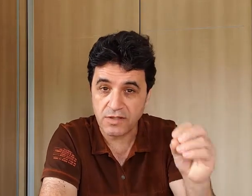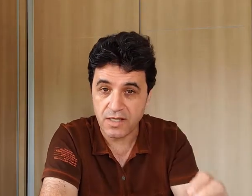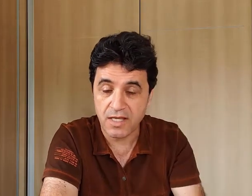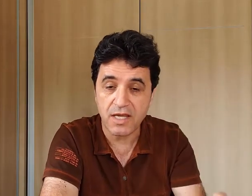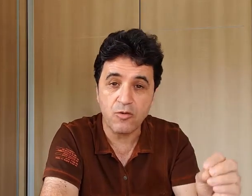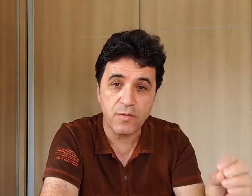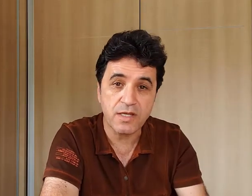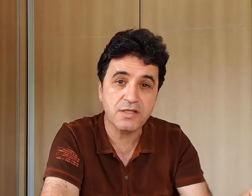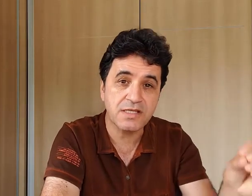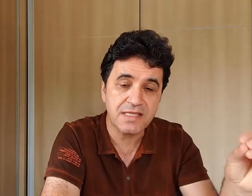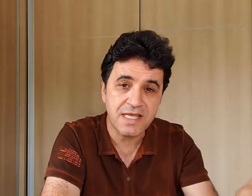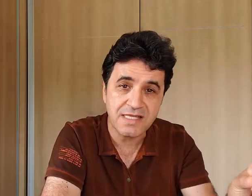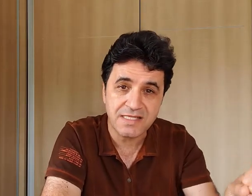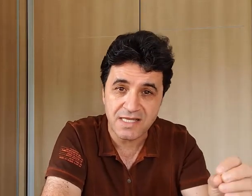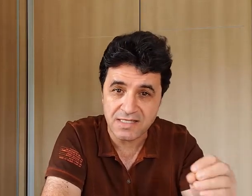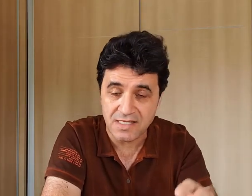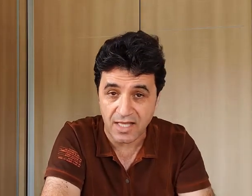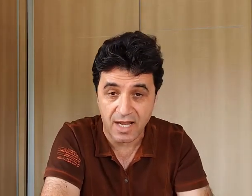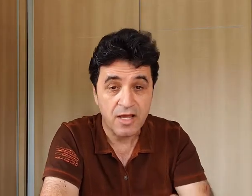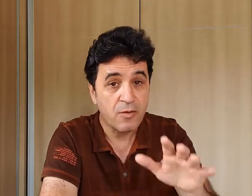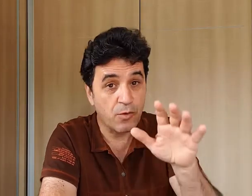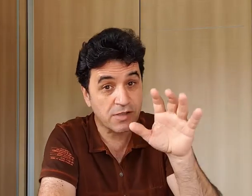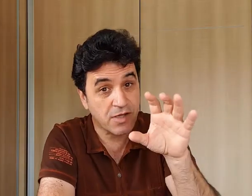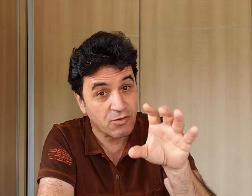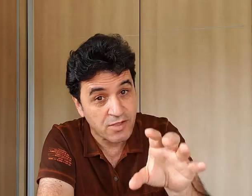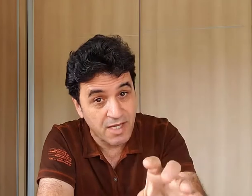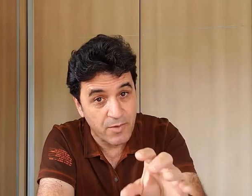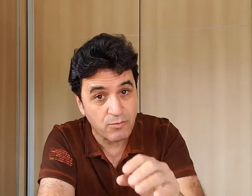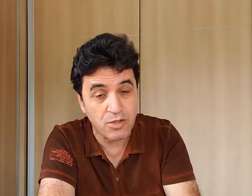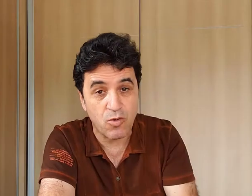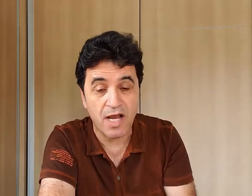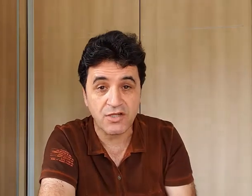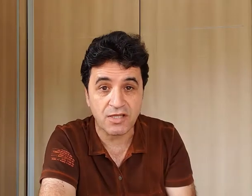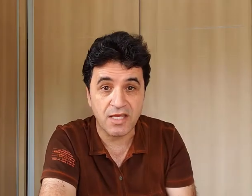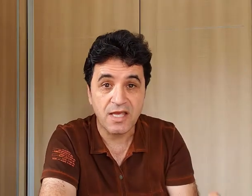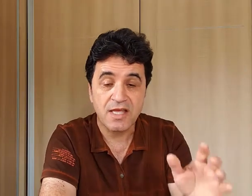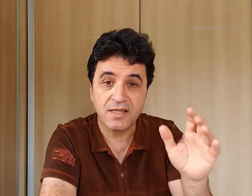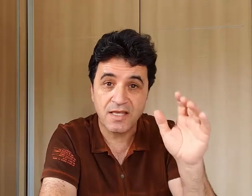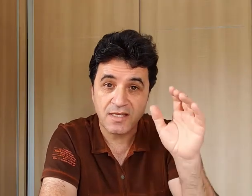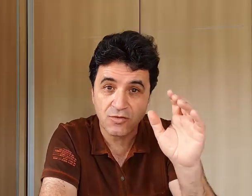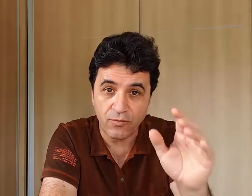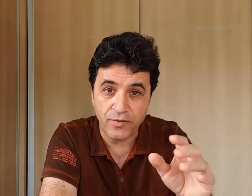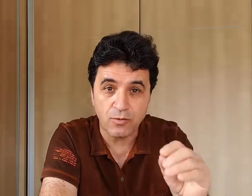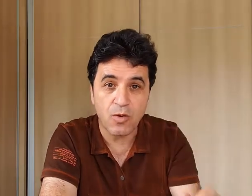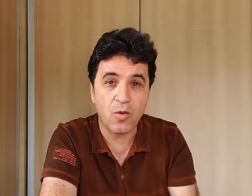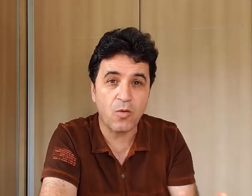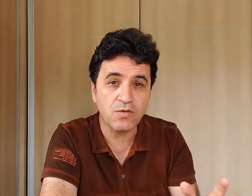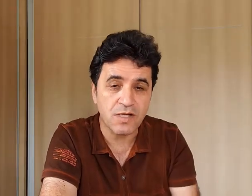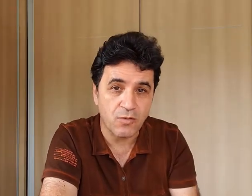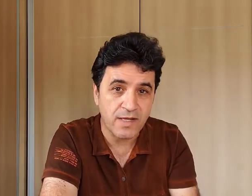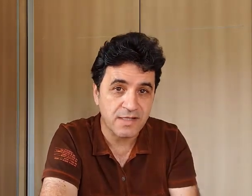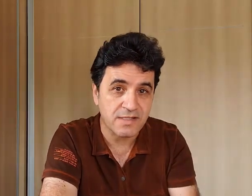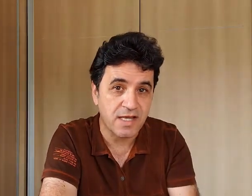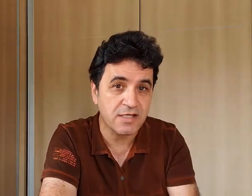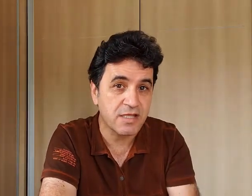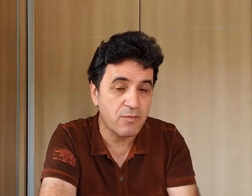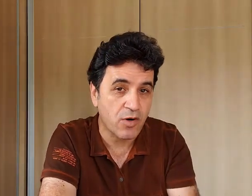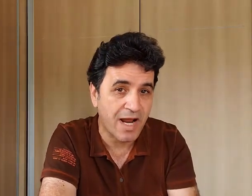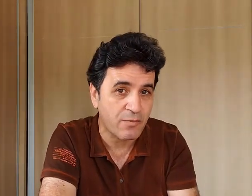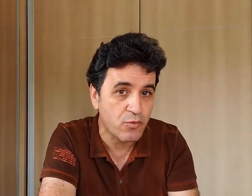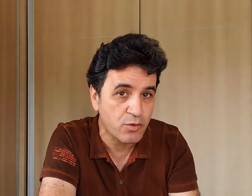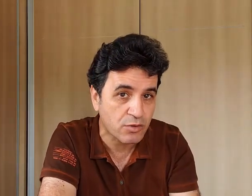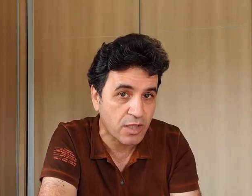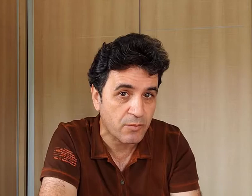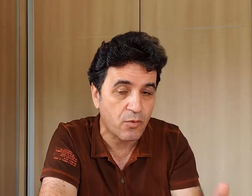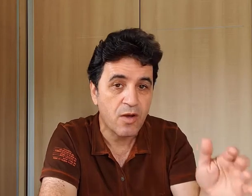que você realmente necessitar. Pois nós sabemos que o Caixa Tem tem sofrido consequências de